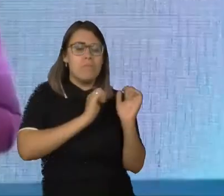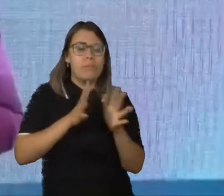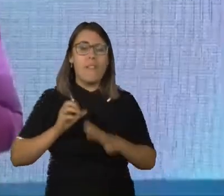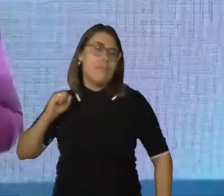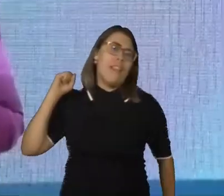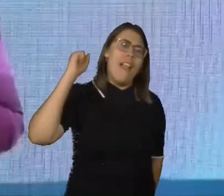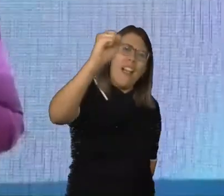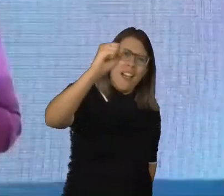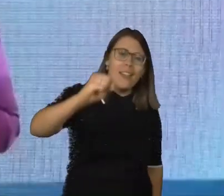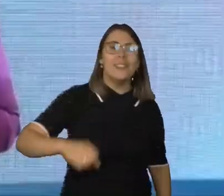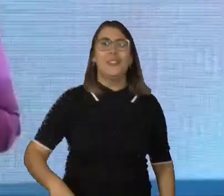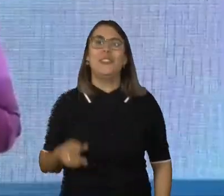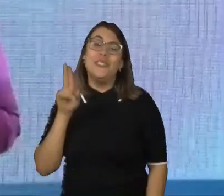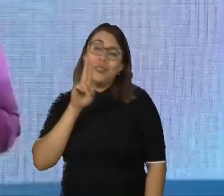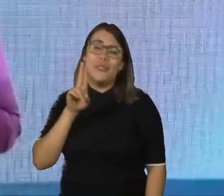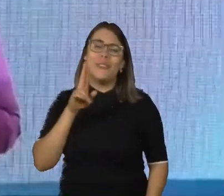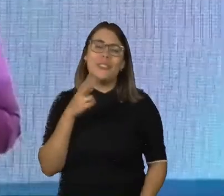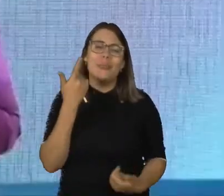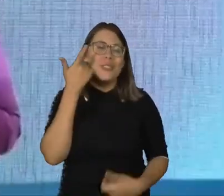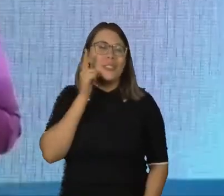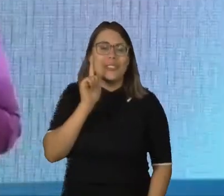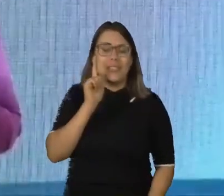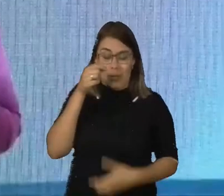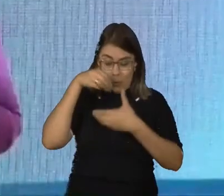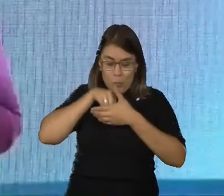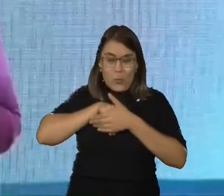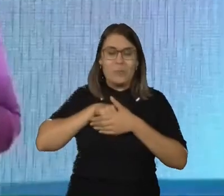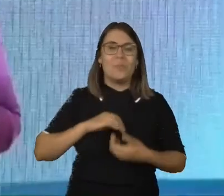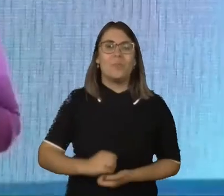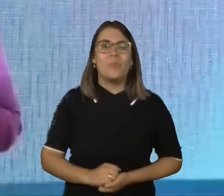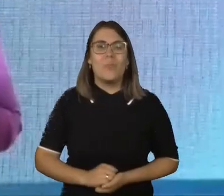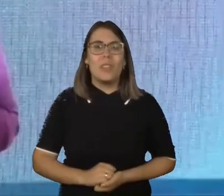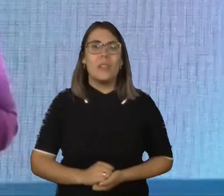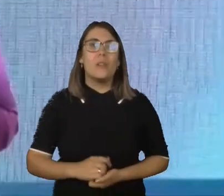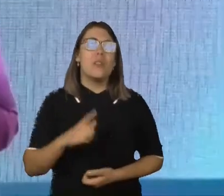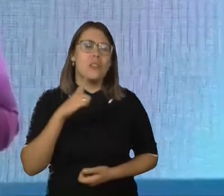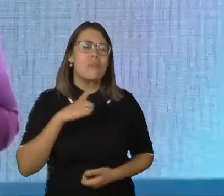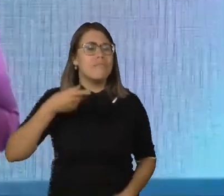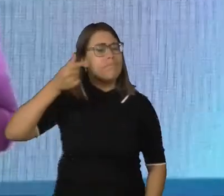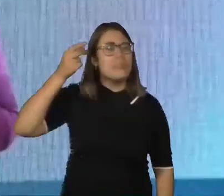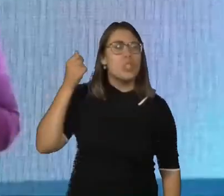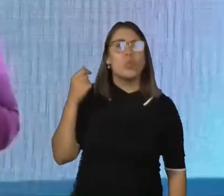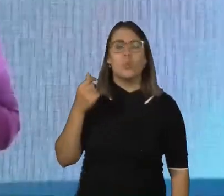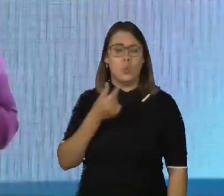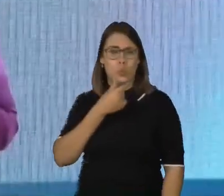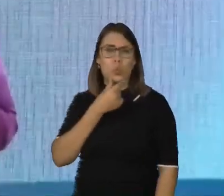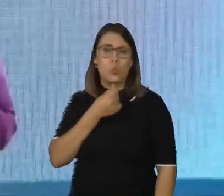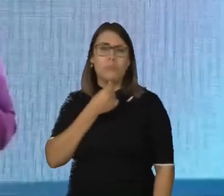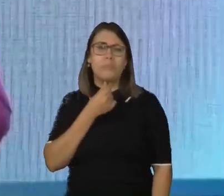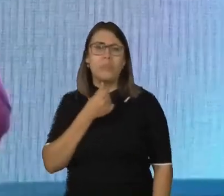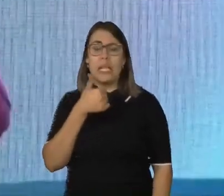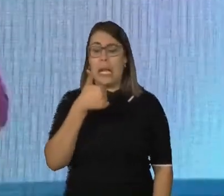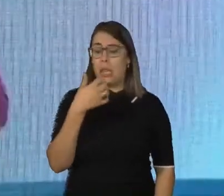minha elitra transversa aguda na clínica, que não caminhava há mais de 14 anos. E ele voltou a caminhar. Mas ele só voltou a caminhar